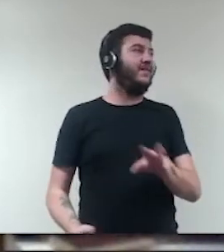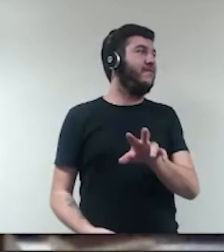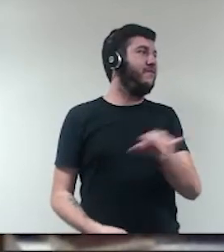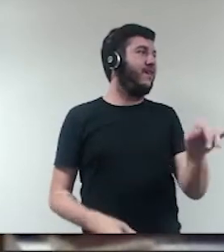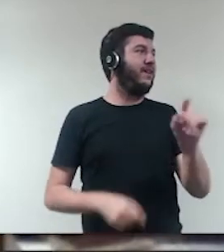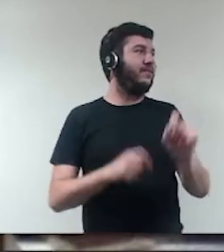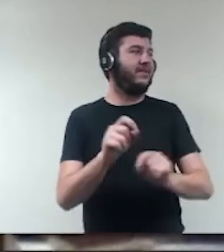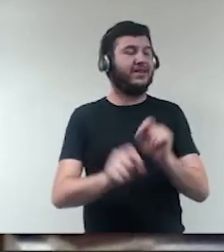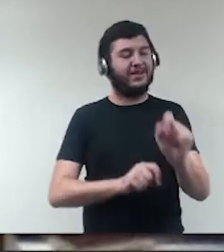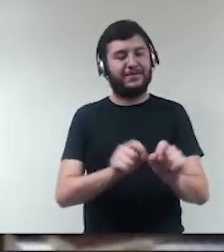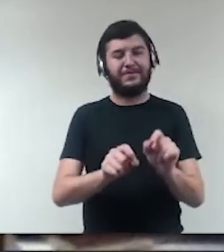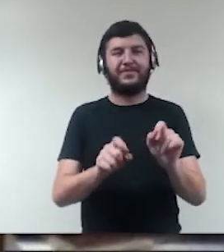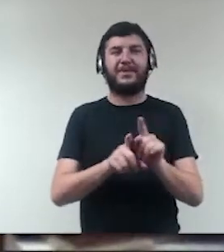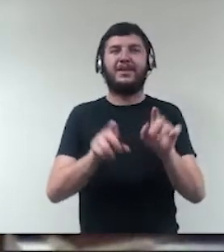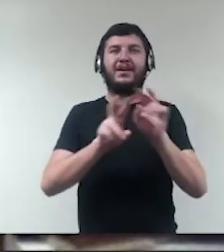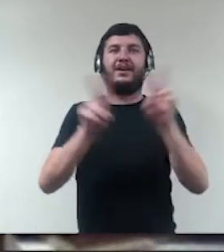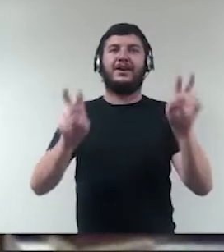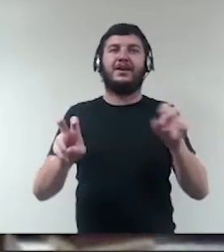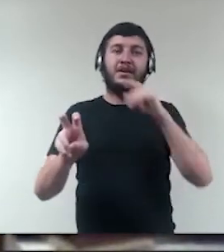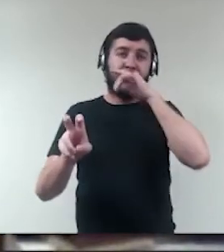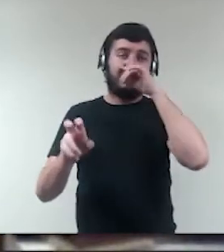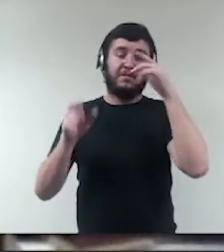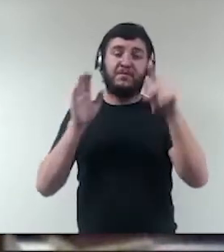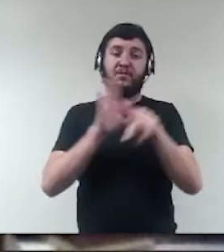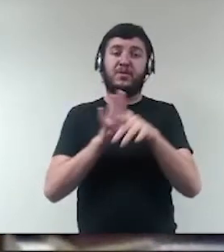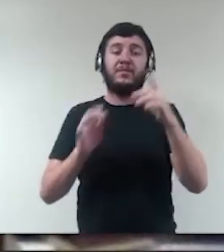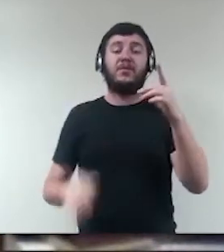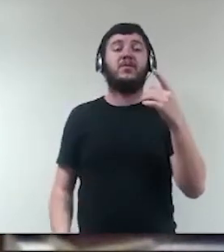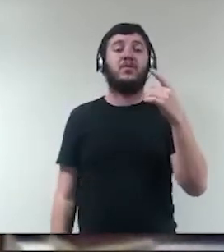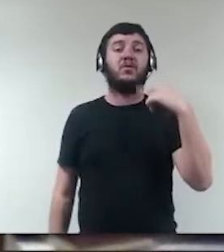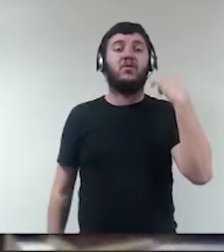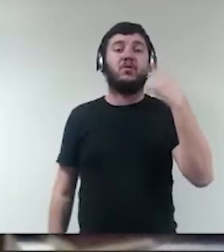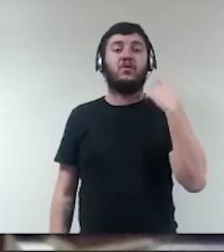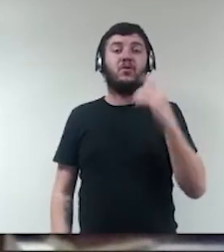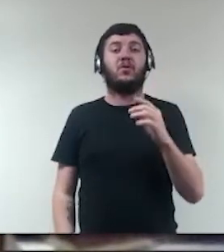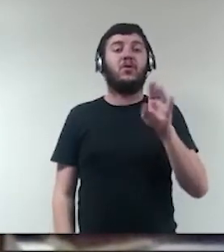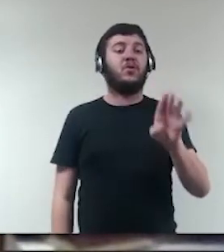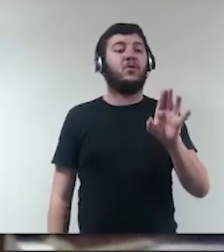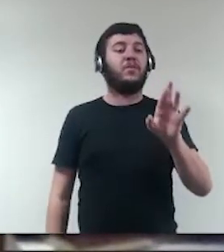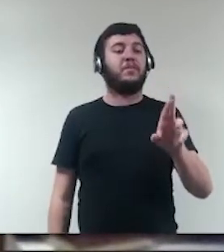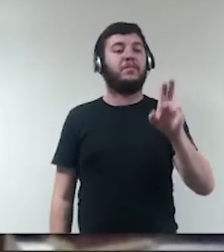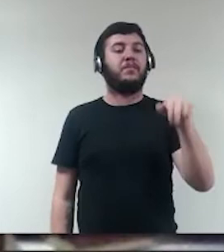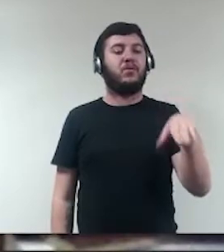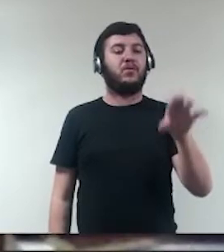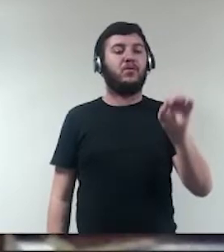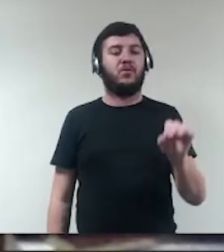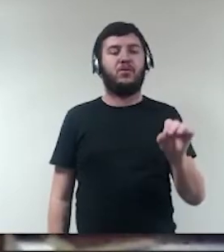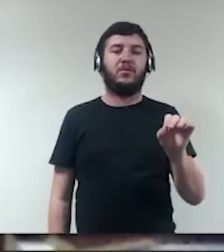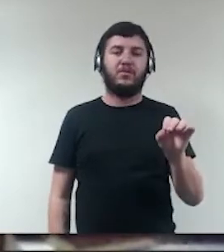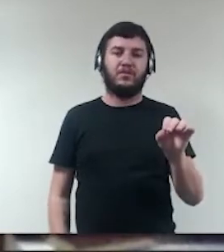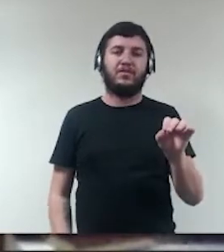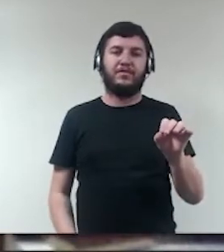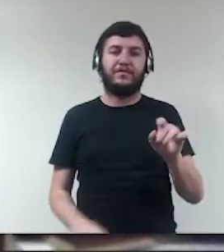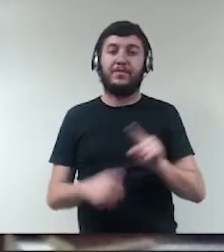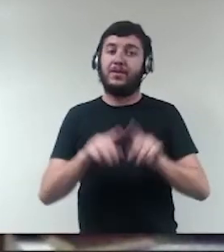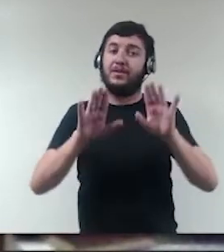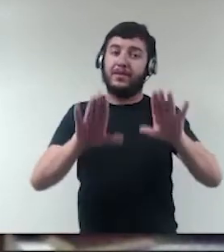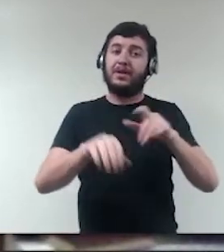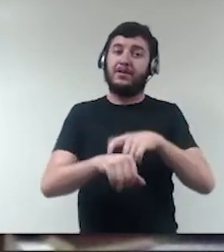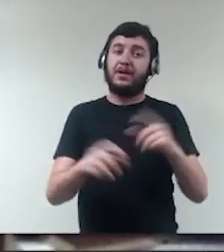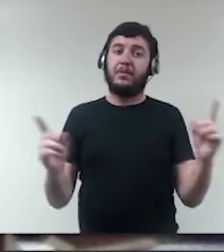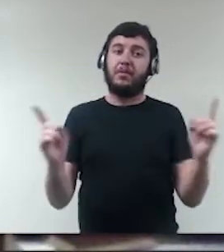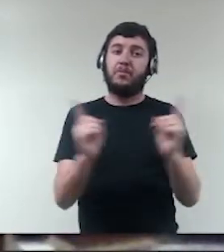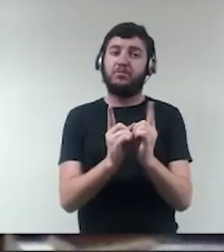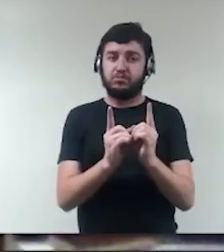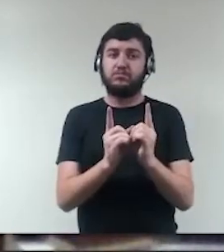essa questão agora para o doutor Bruno aí destrinchar e desenrolar. Infelizmente, o tempo é curto, mas